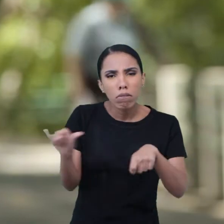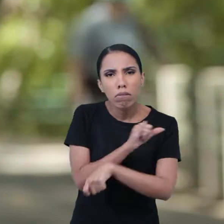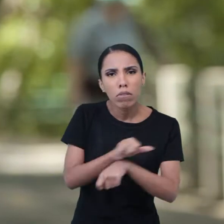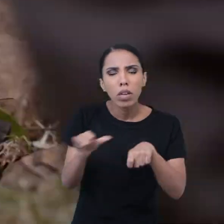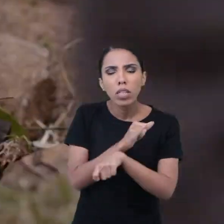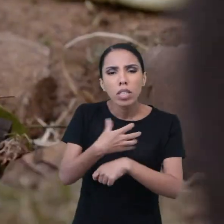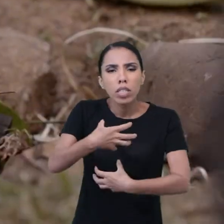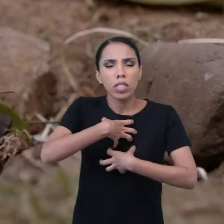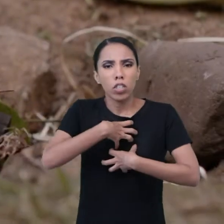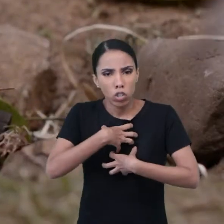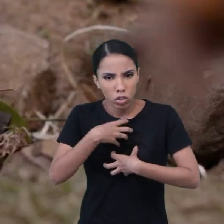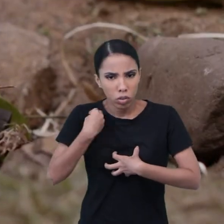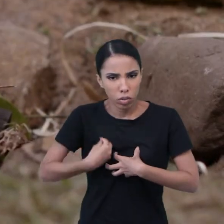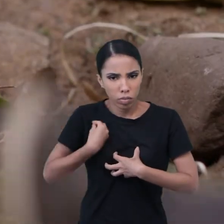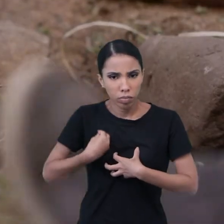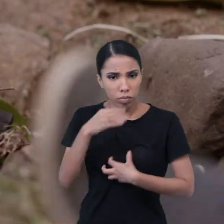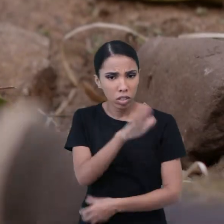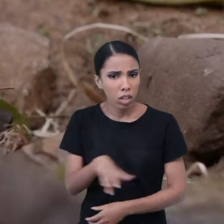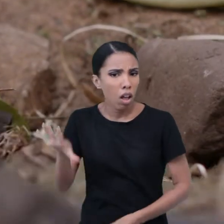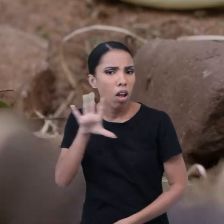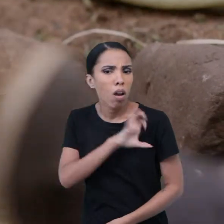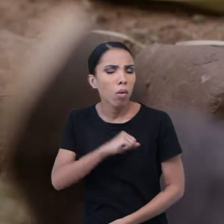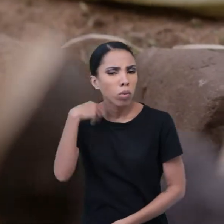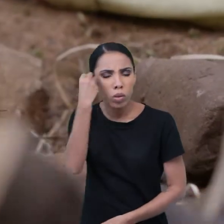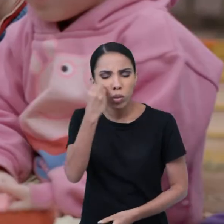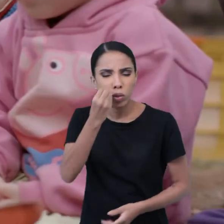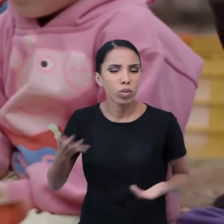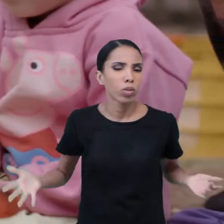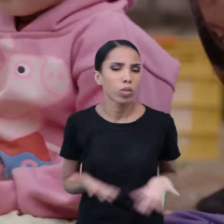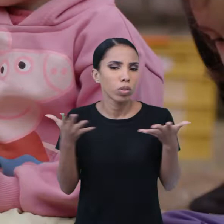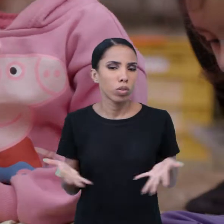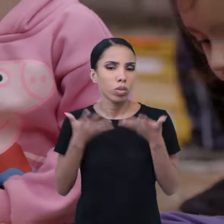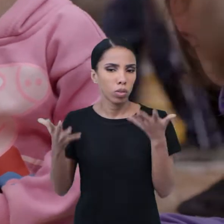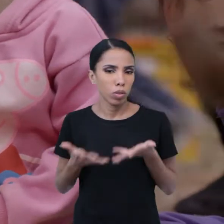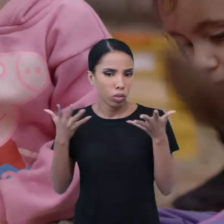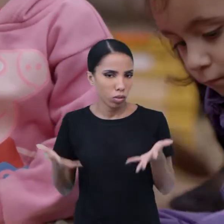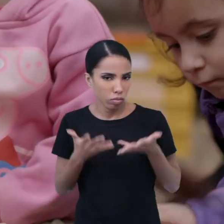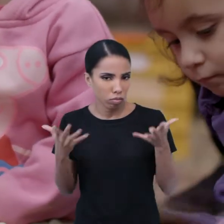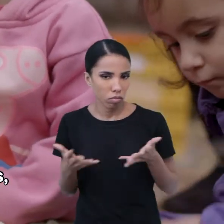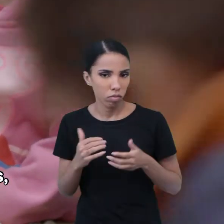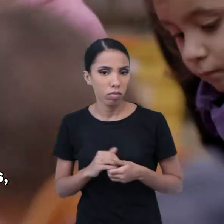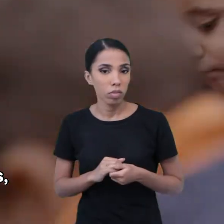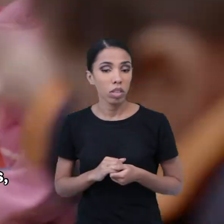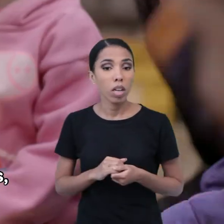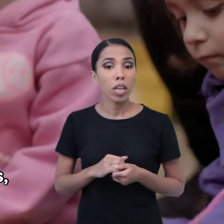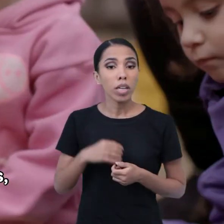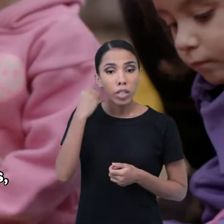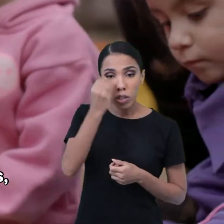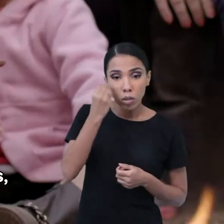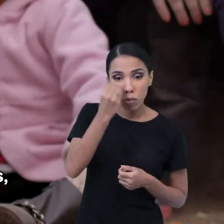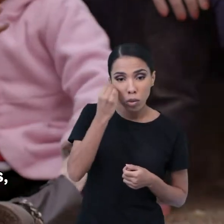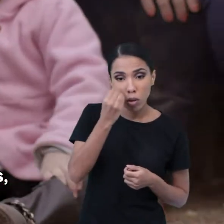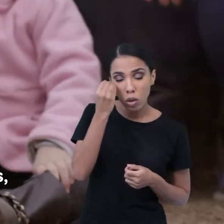sentido outro para a vida. As crianças adoram ter experiências estimulantes, experiências onde elas